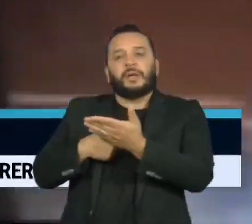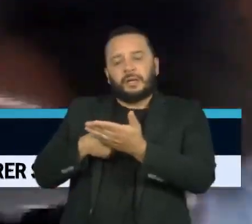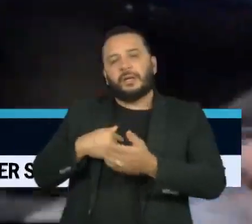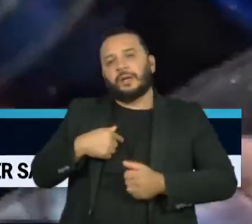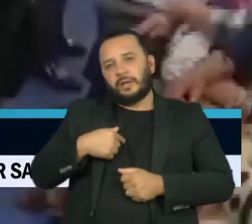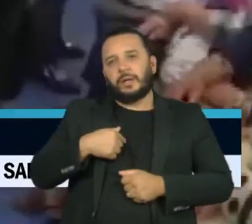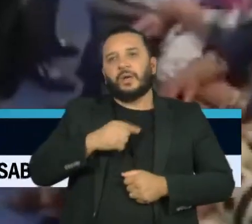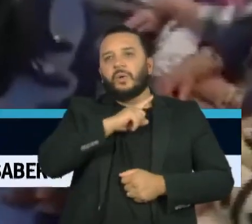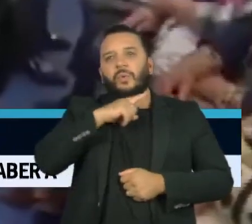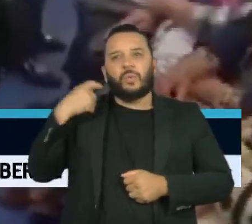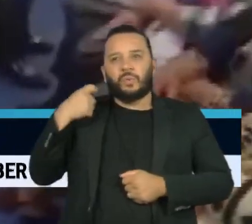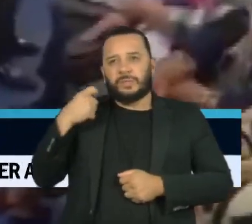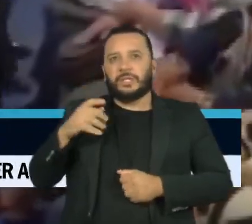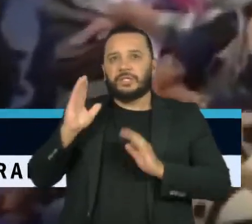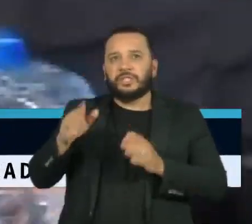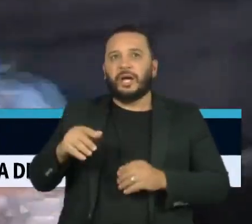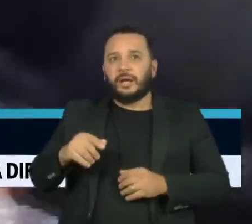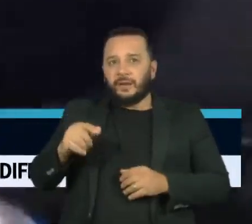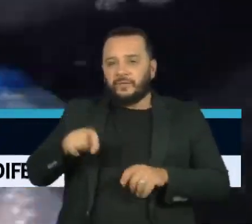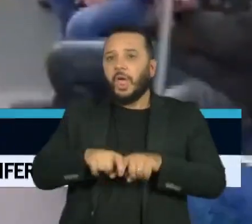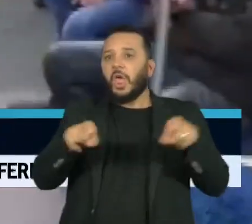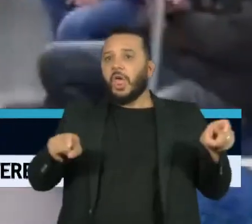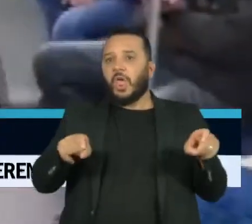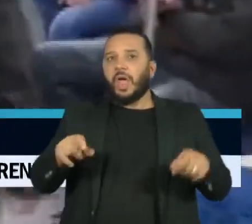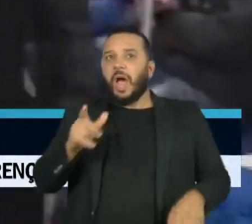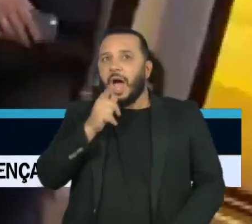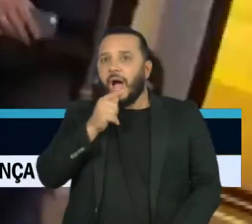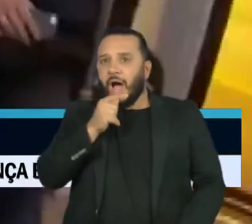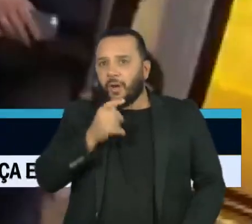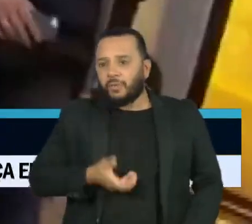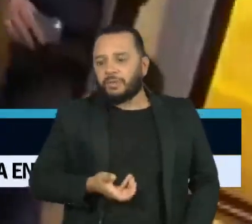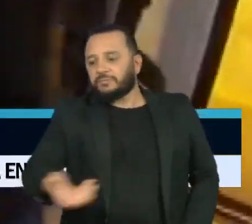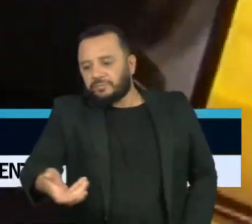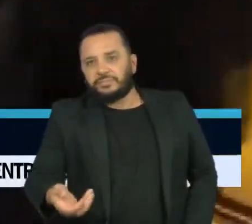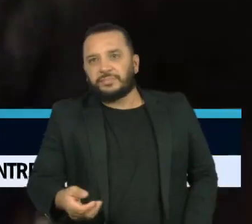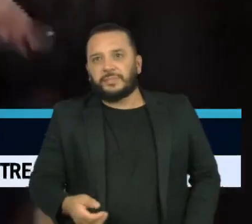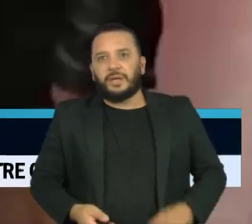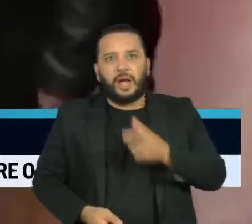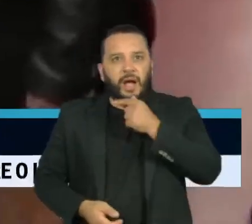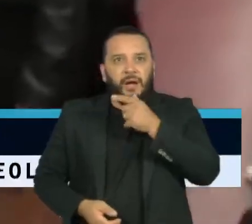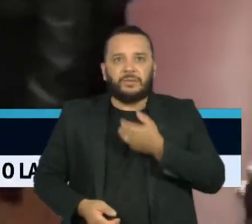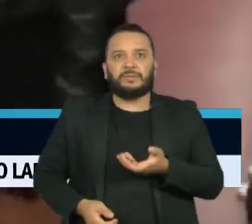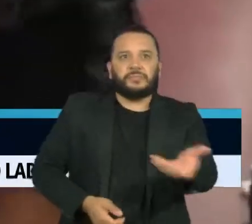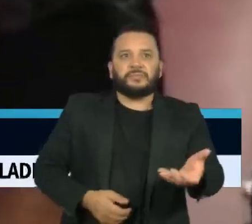radical. Joga água sanitária nos homens que insistem em manter as pernas abertas.